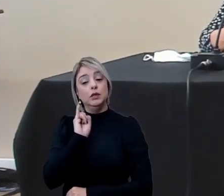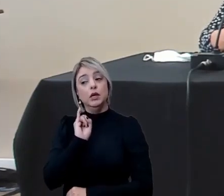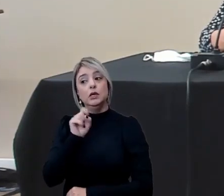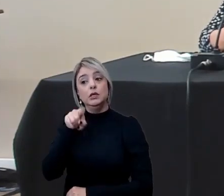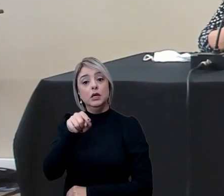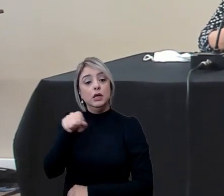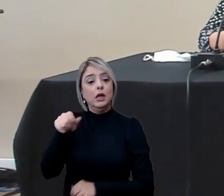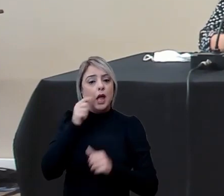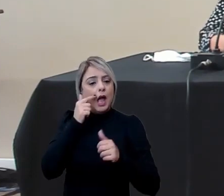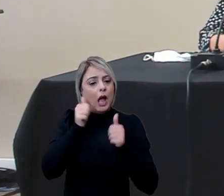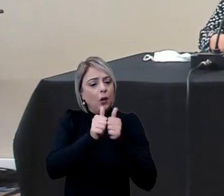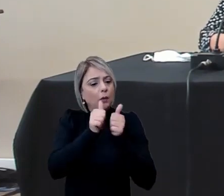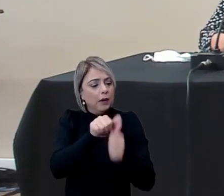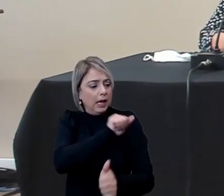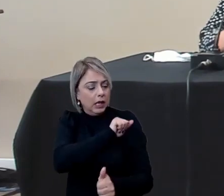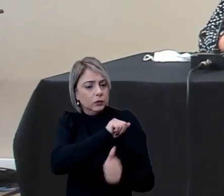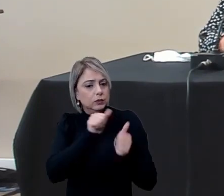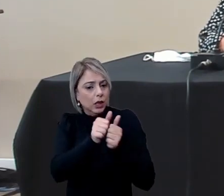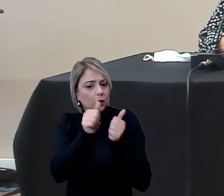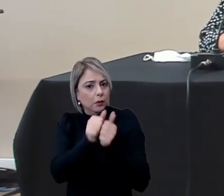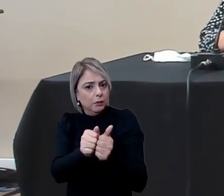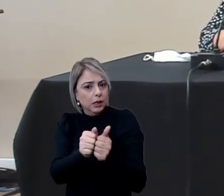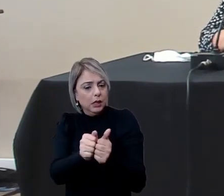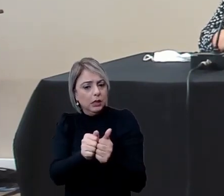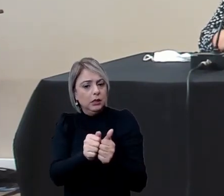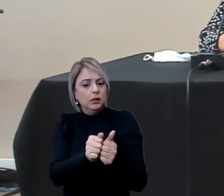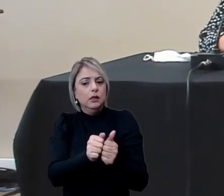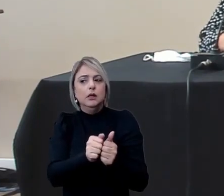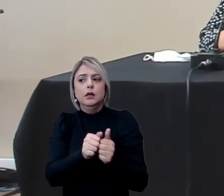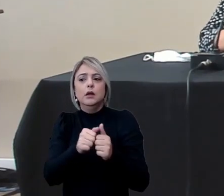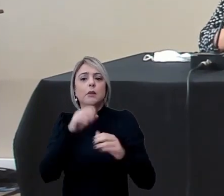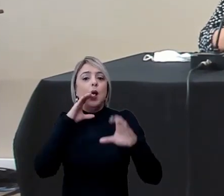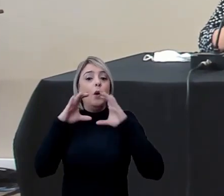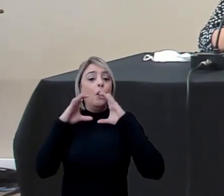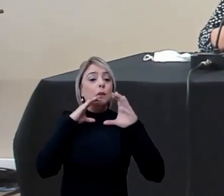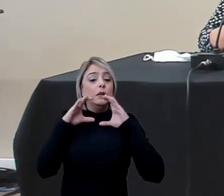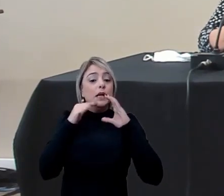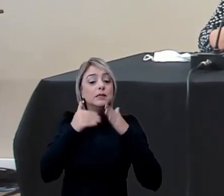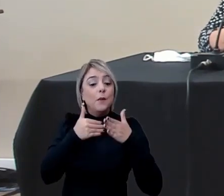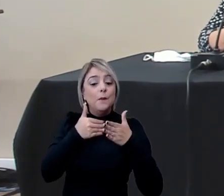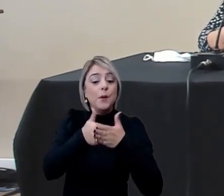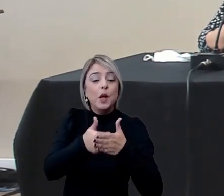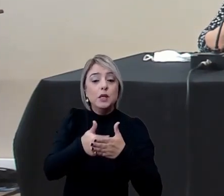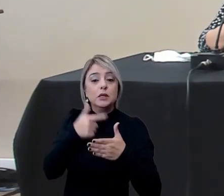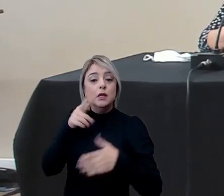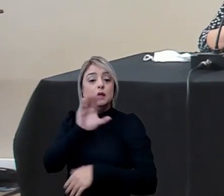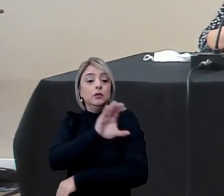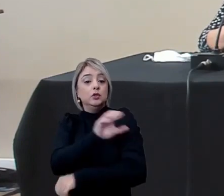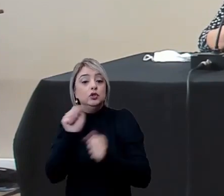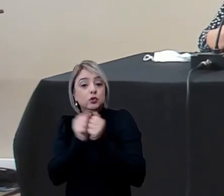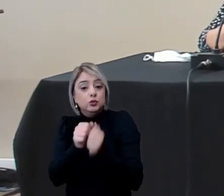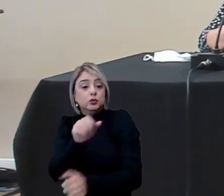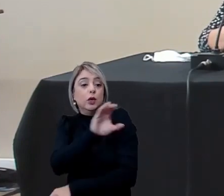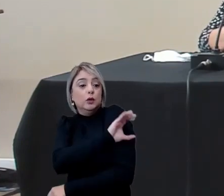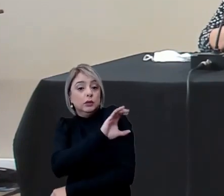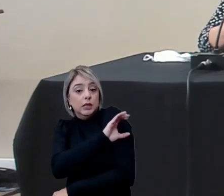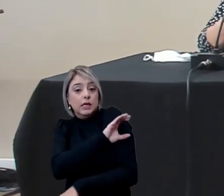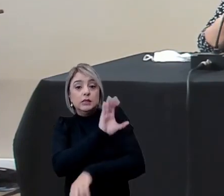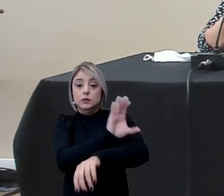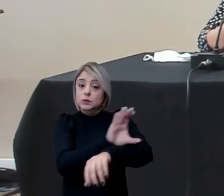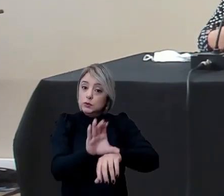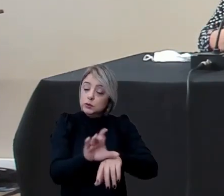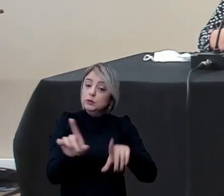a gente que vocês acompanhem e que uma comunicação muito próxima tanto com a coordenação dos cursos